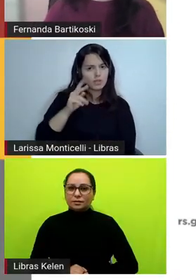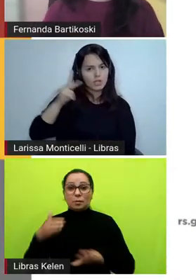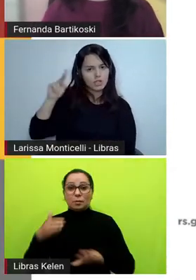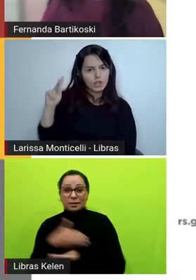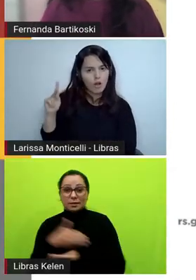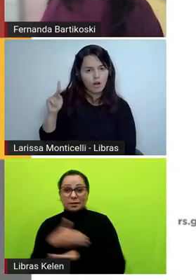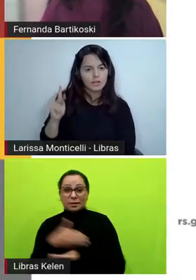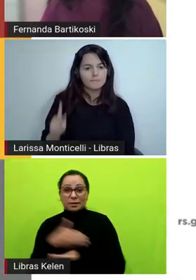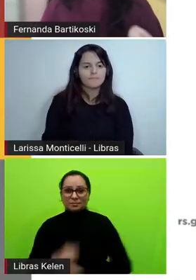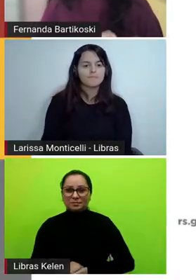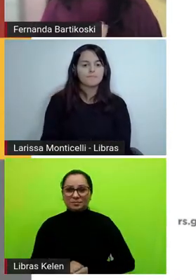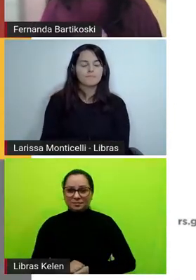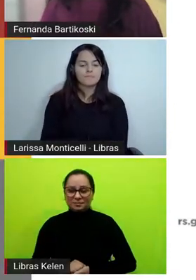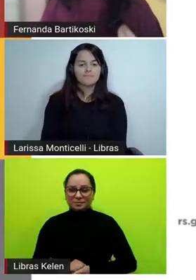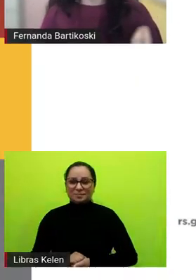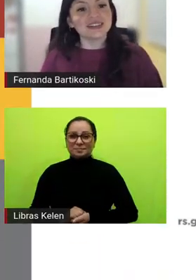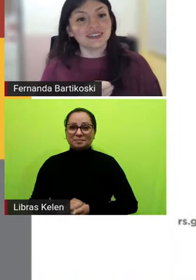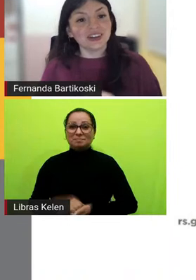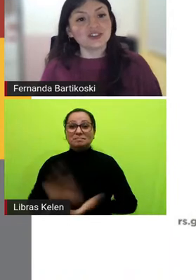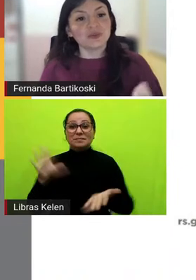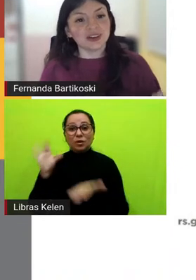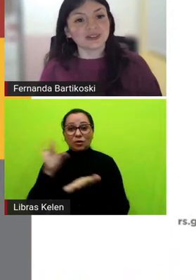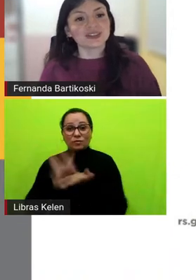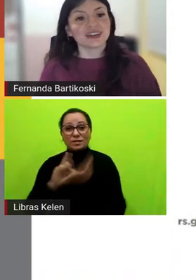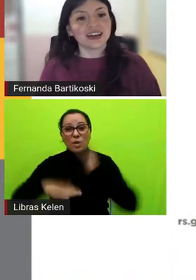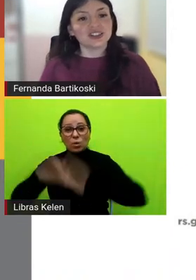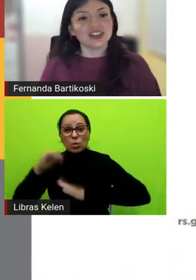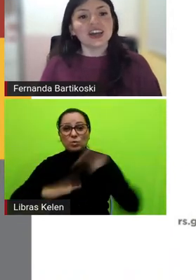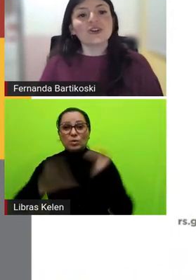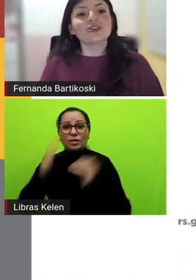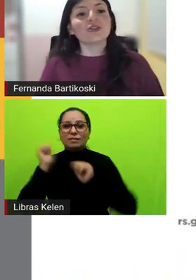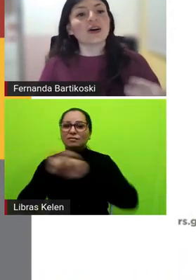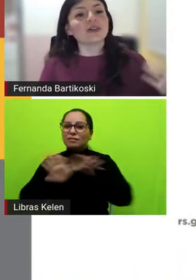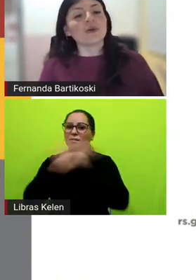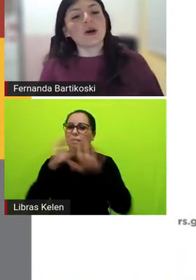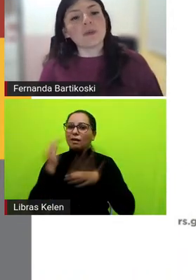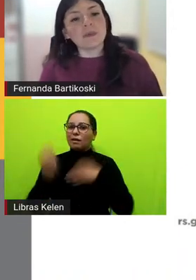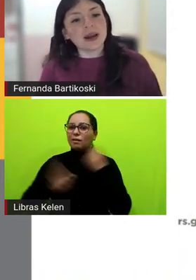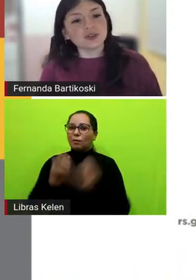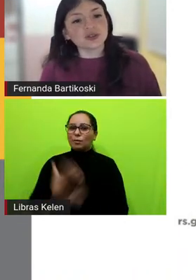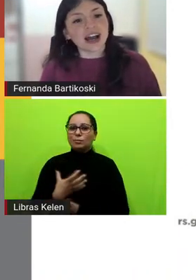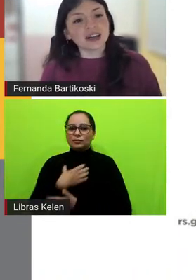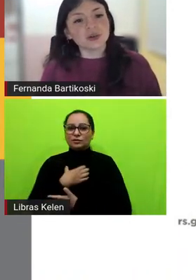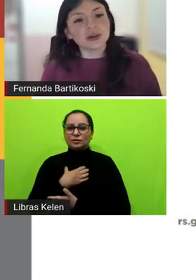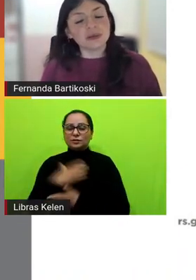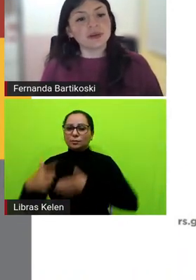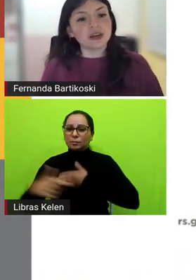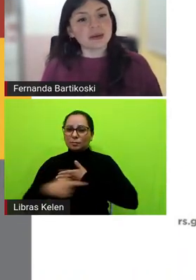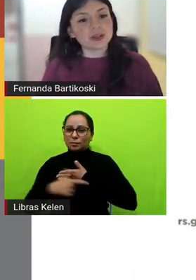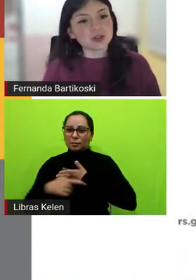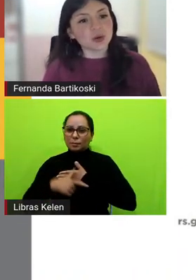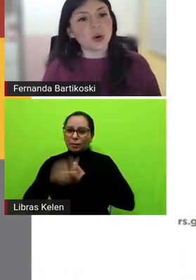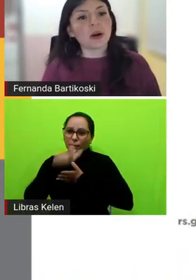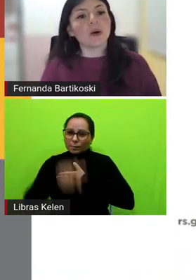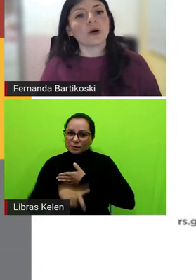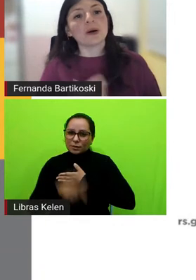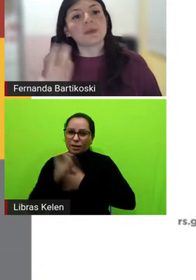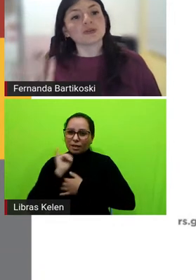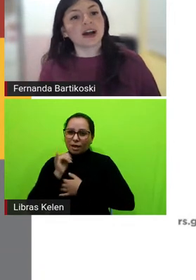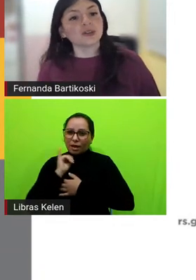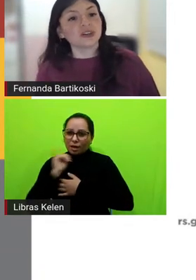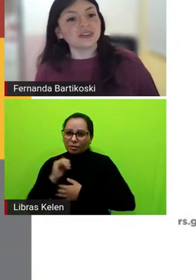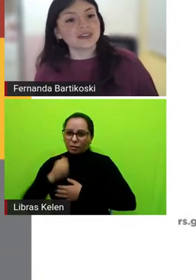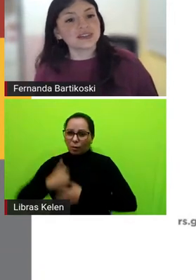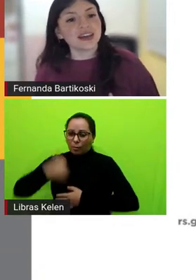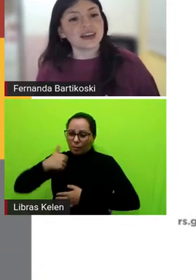efetiva na construção desses entendimentos né de qual é o papel de um narrador em primeira pessoa qual é